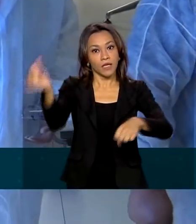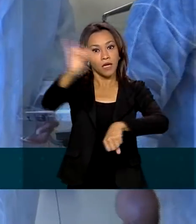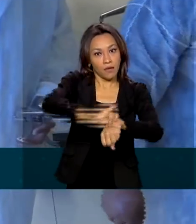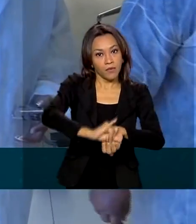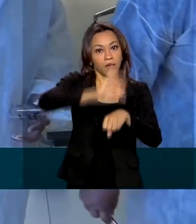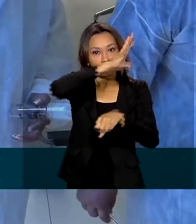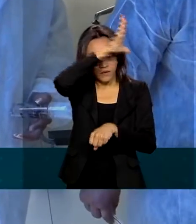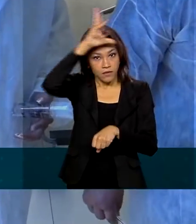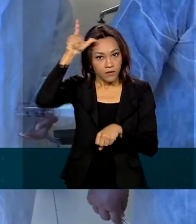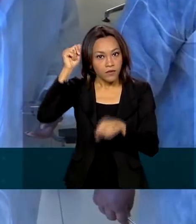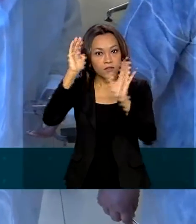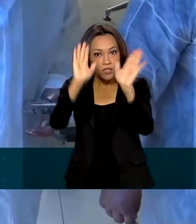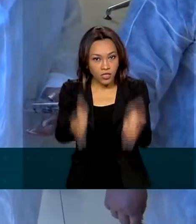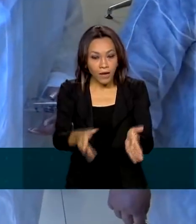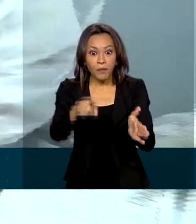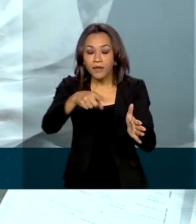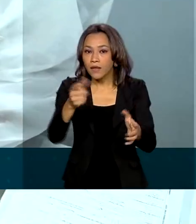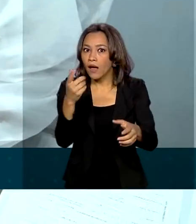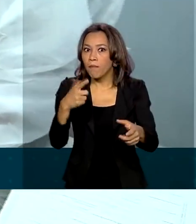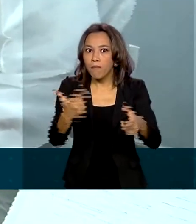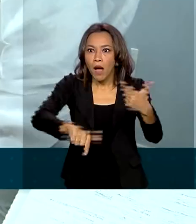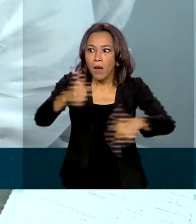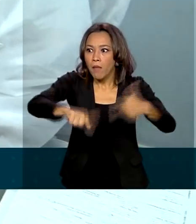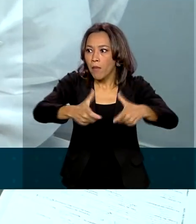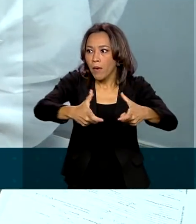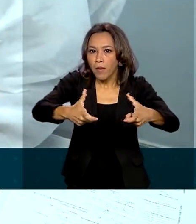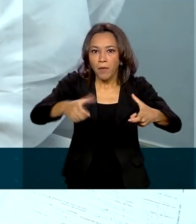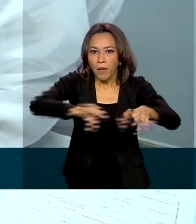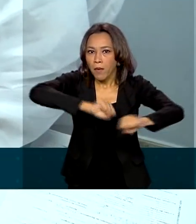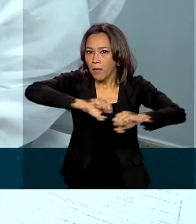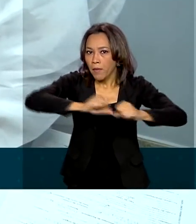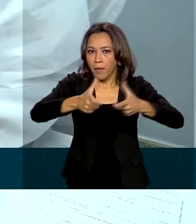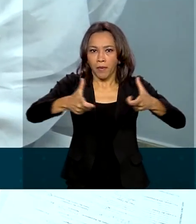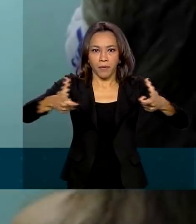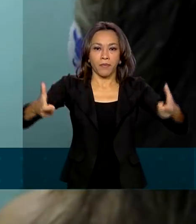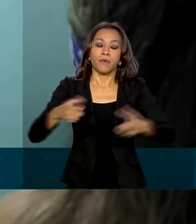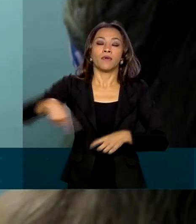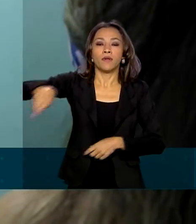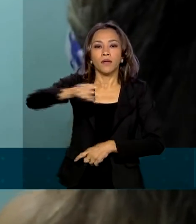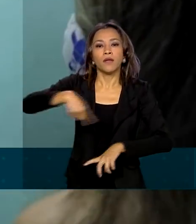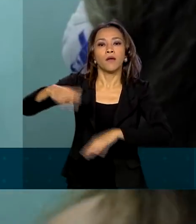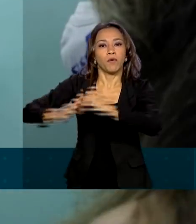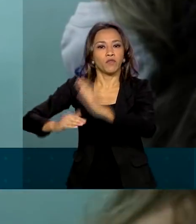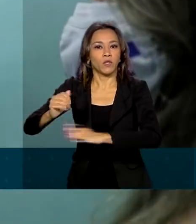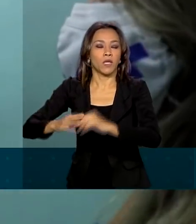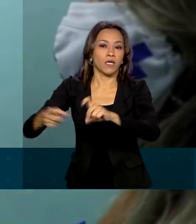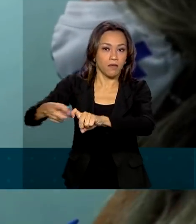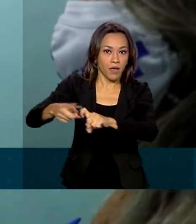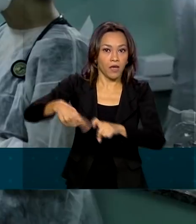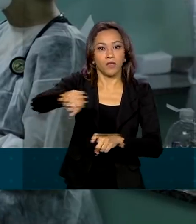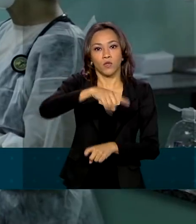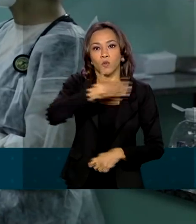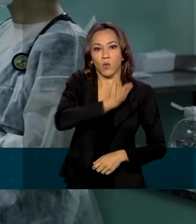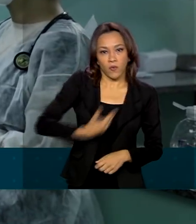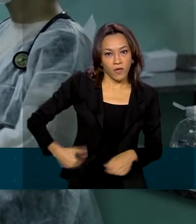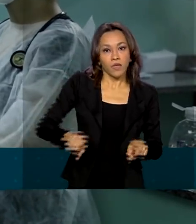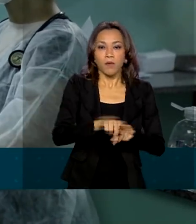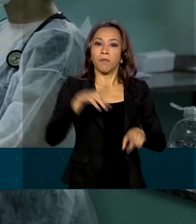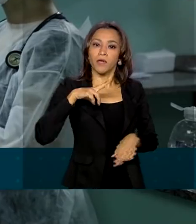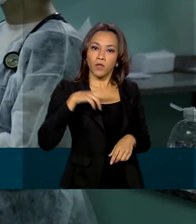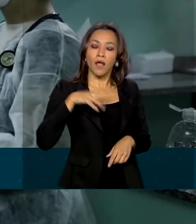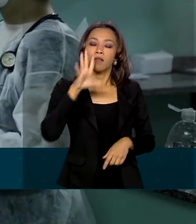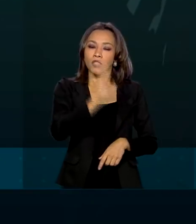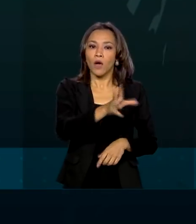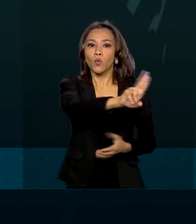onde atualmente a demanda é maior. Médicos e enfermeiros de hospitais públicos e privados da cidade estão sendo